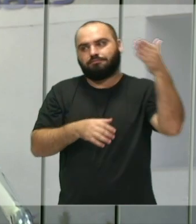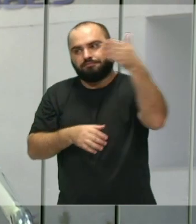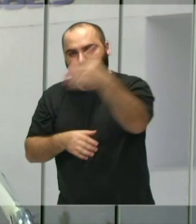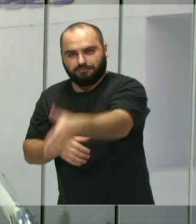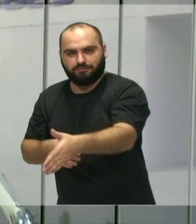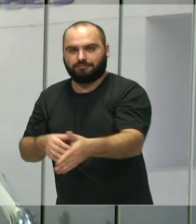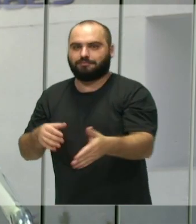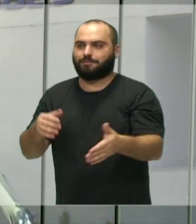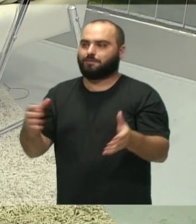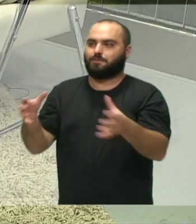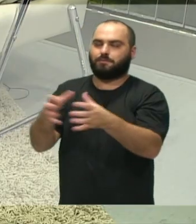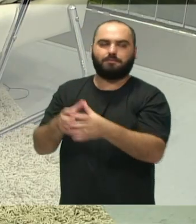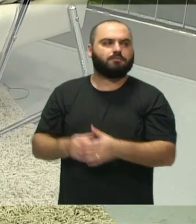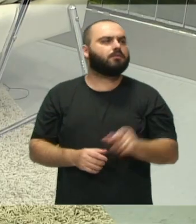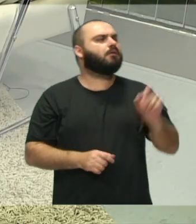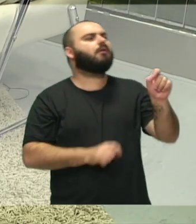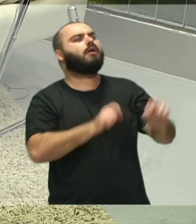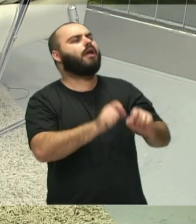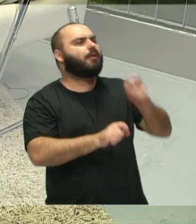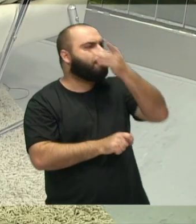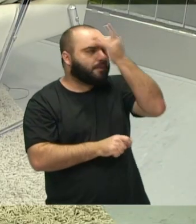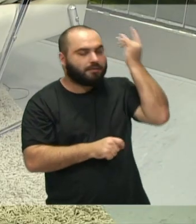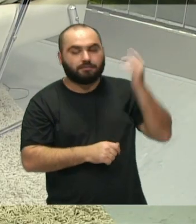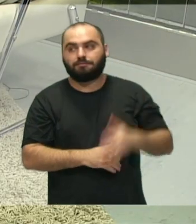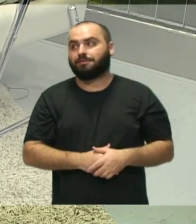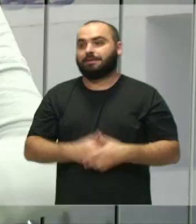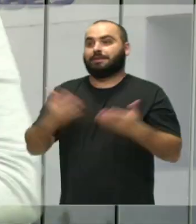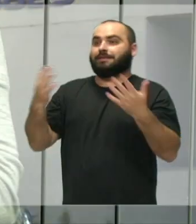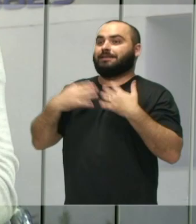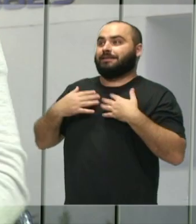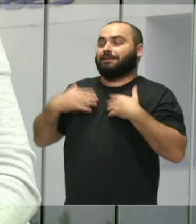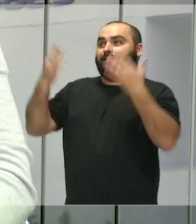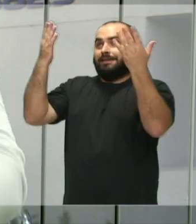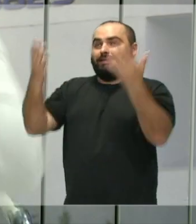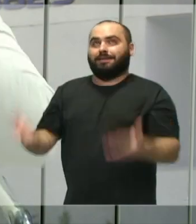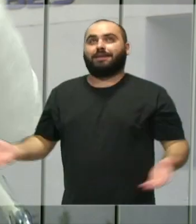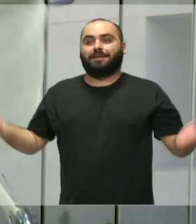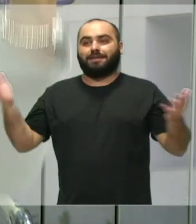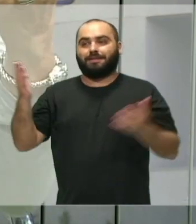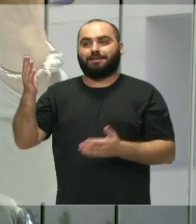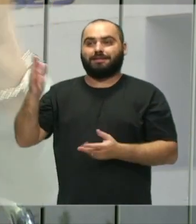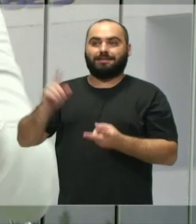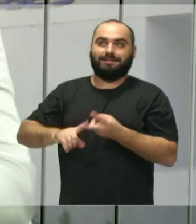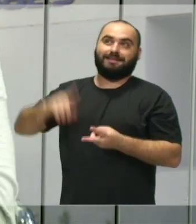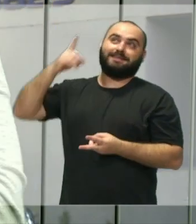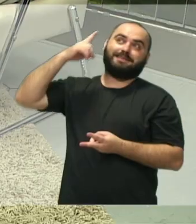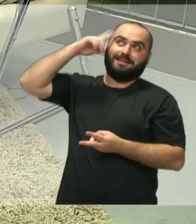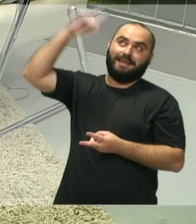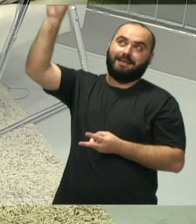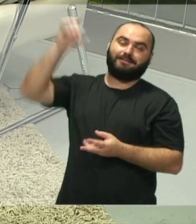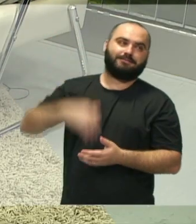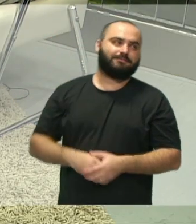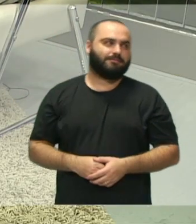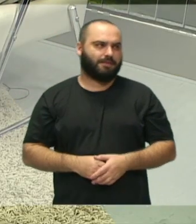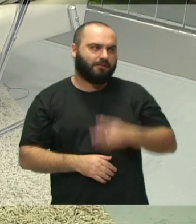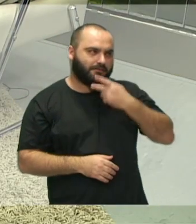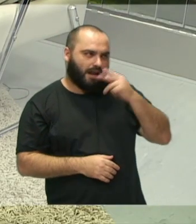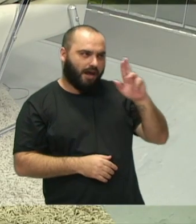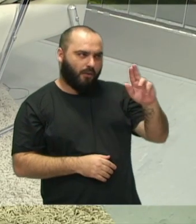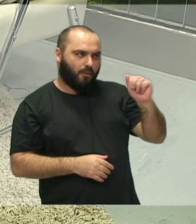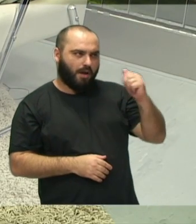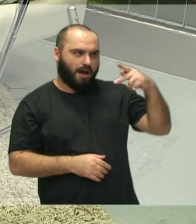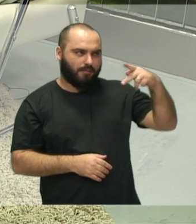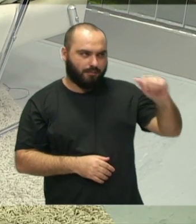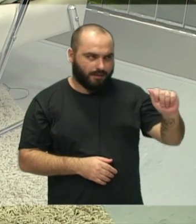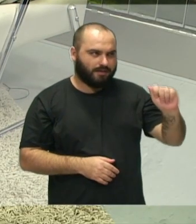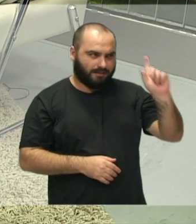poderosa. A gente quem, vereadora, a senhora fala? A gente. Quando a senhora fala o UAPA, a senhora fala o UAPA, pode falar